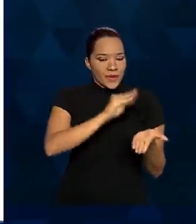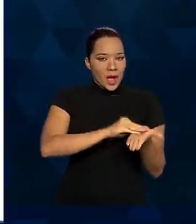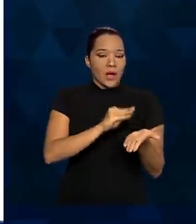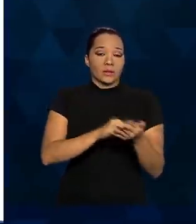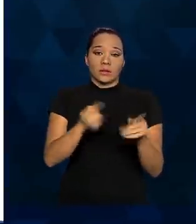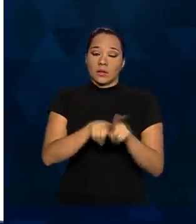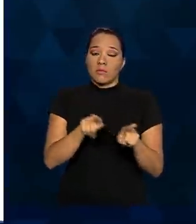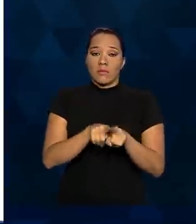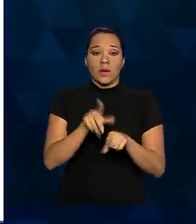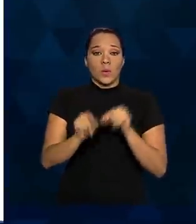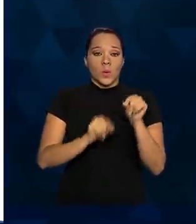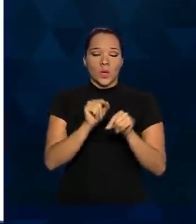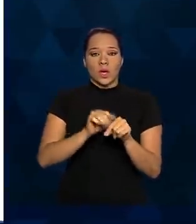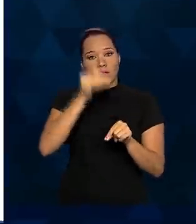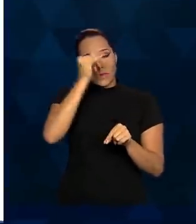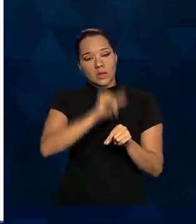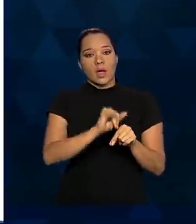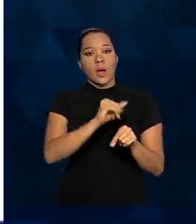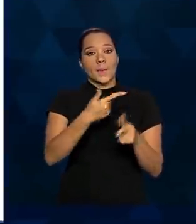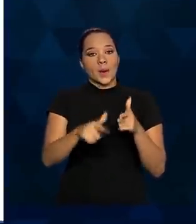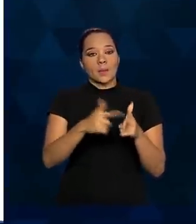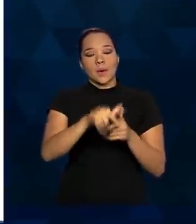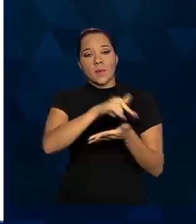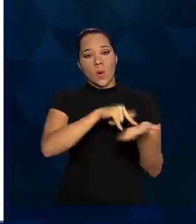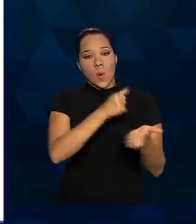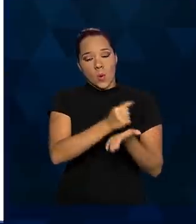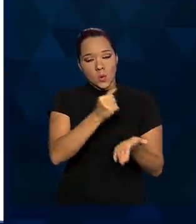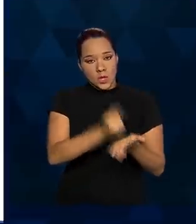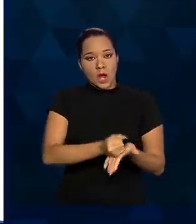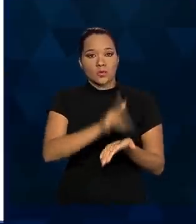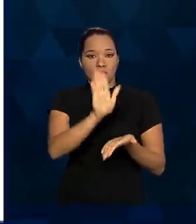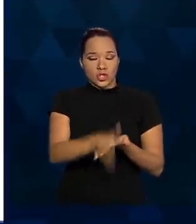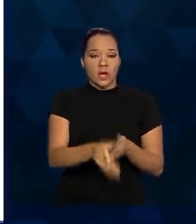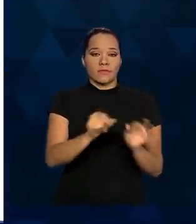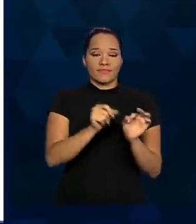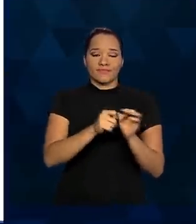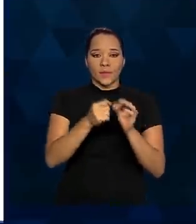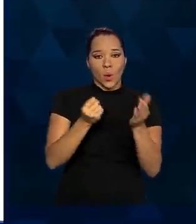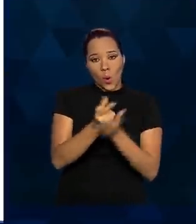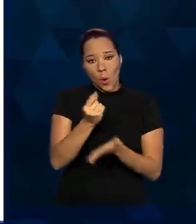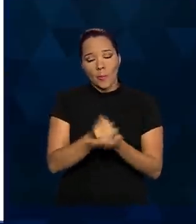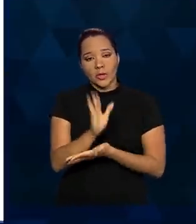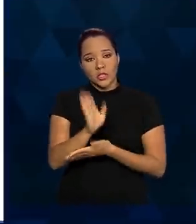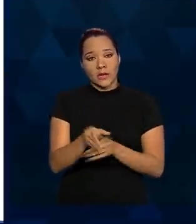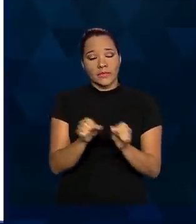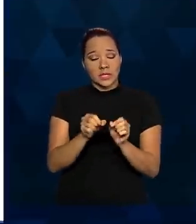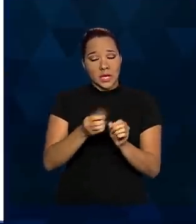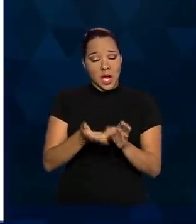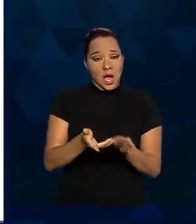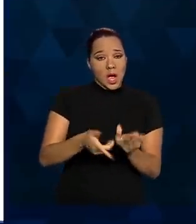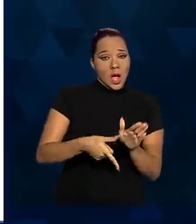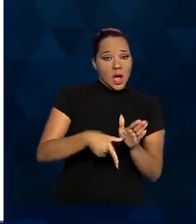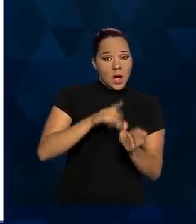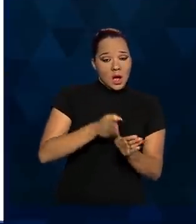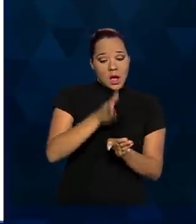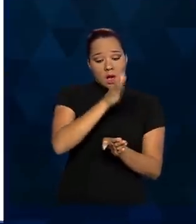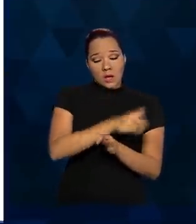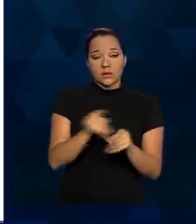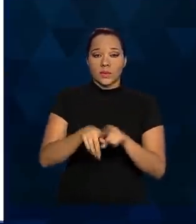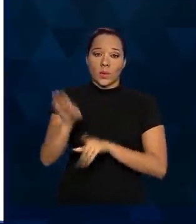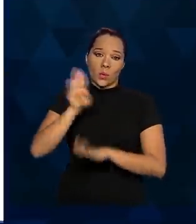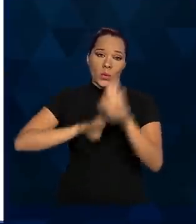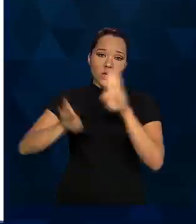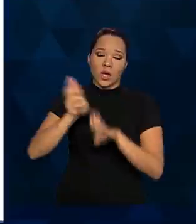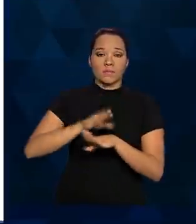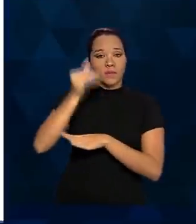sem comprometer os contratos já existentes, as entregas, as compras realizadas, e particularmente tomando um cuidado para